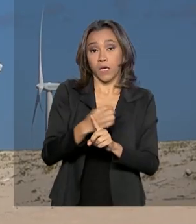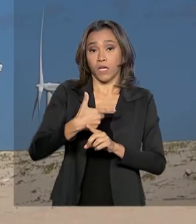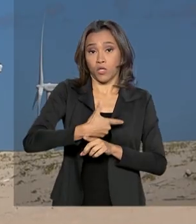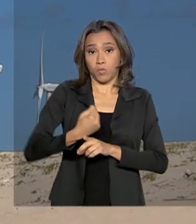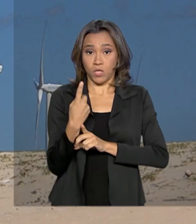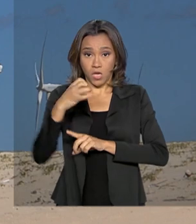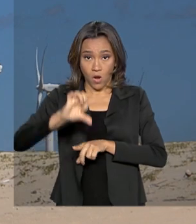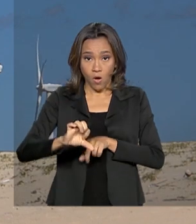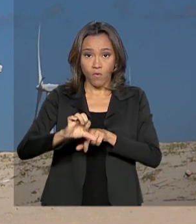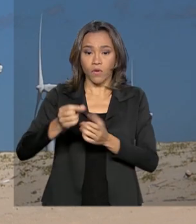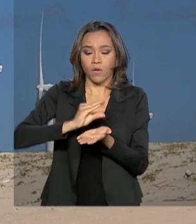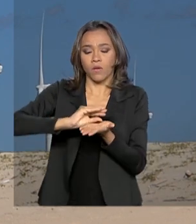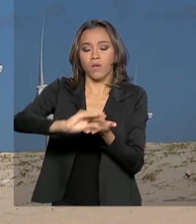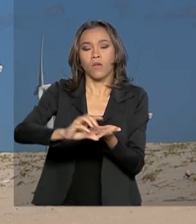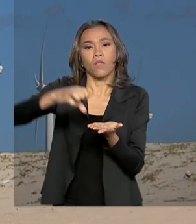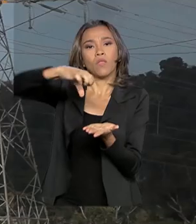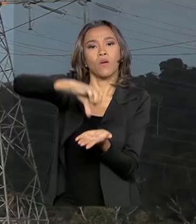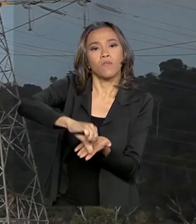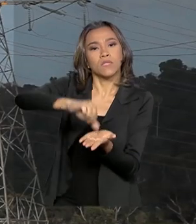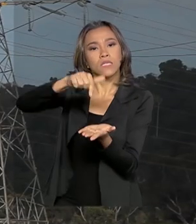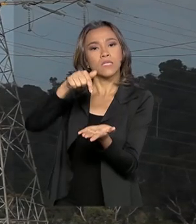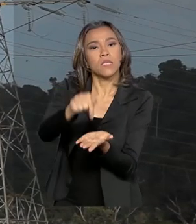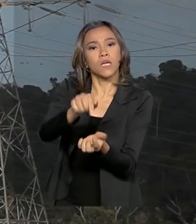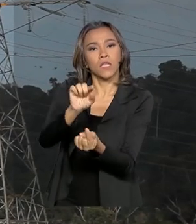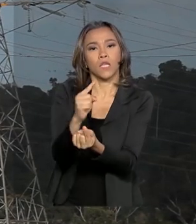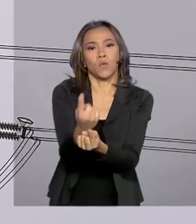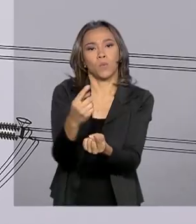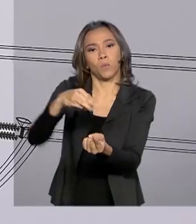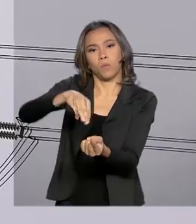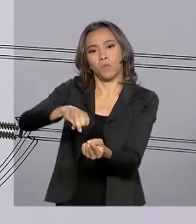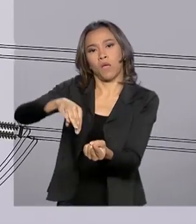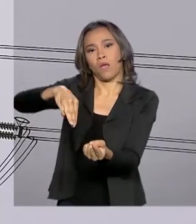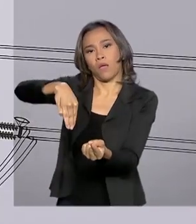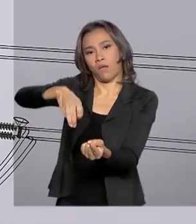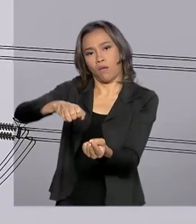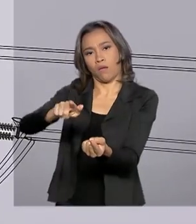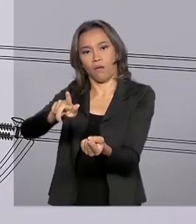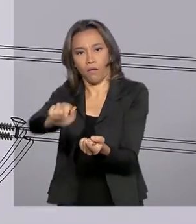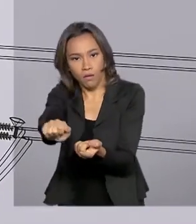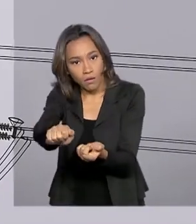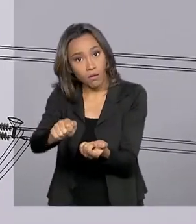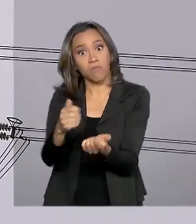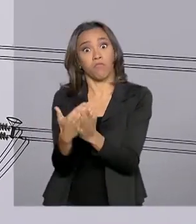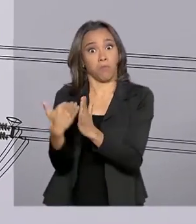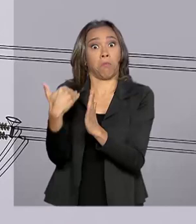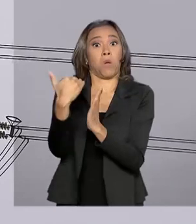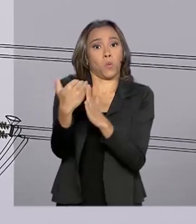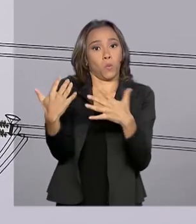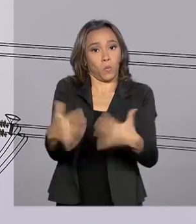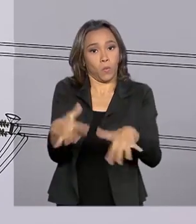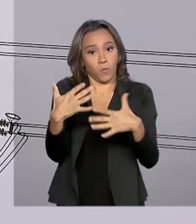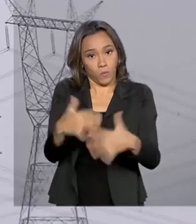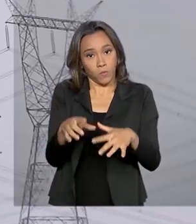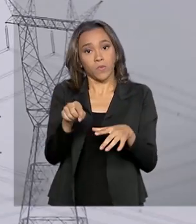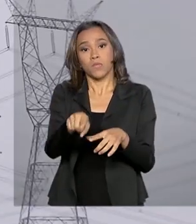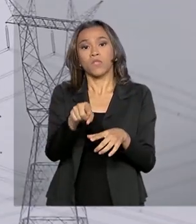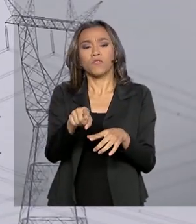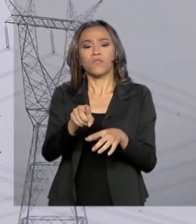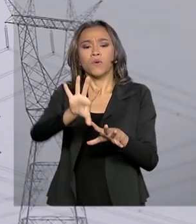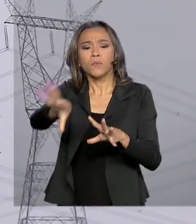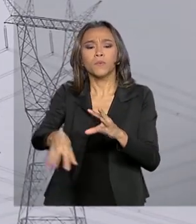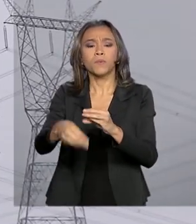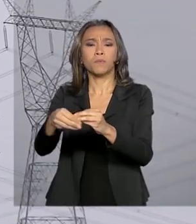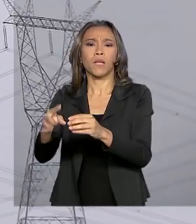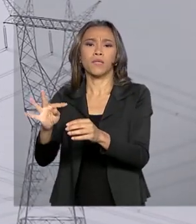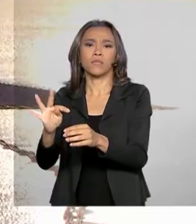foi de 971 megawatts, maior do que 776 megawatts, que foram adicionados pelas usinas